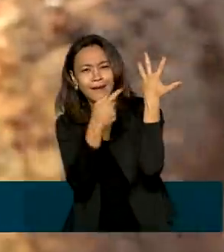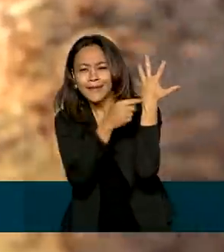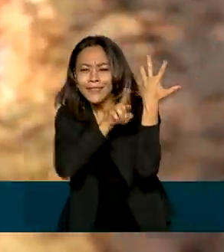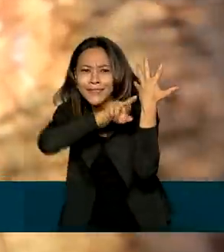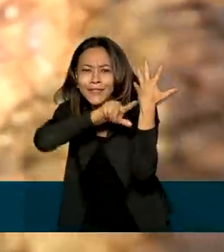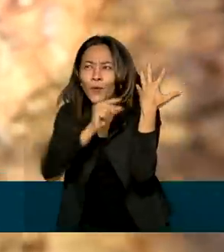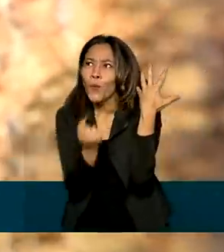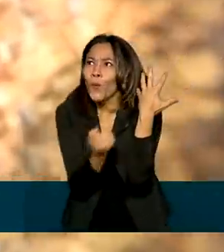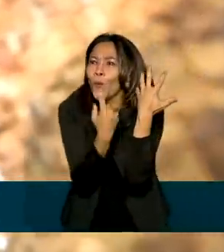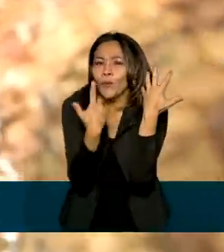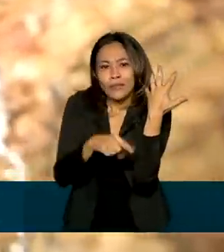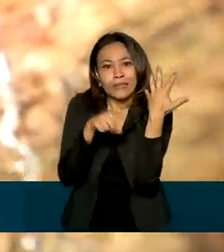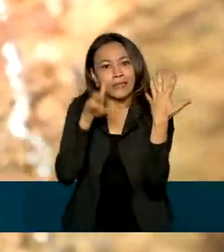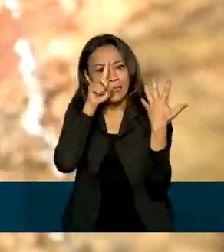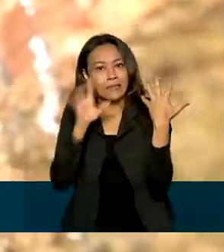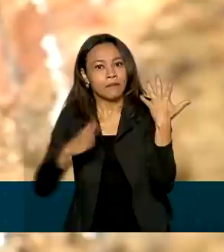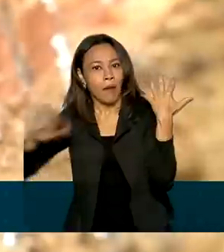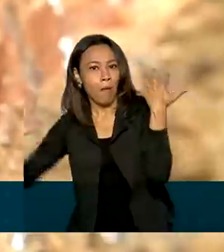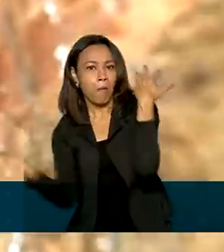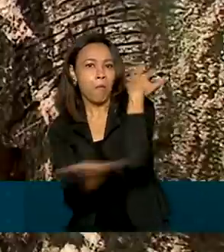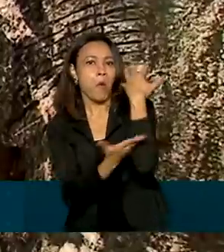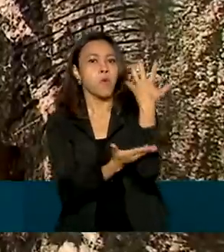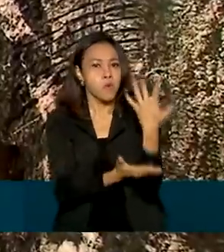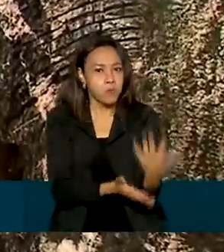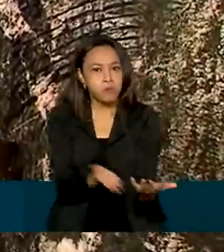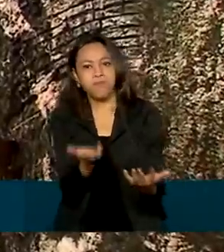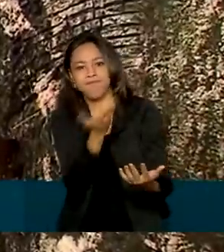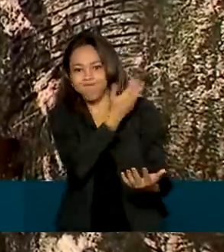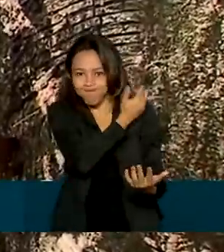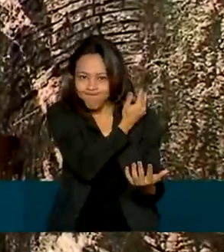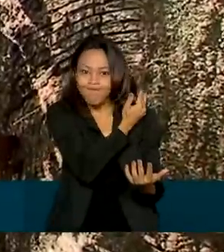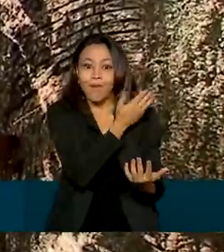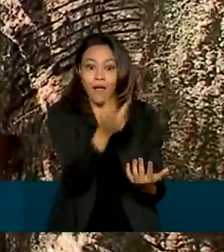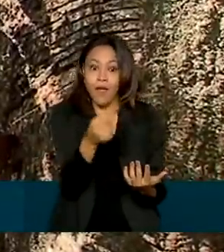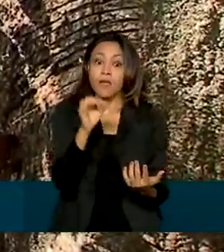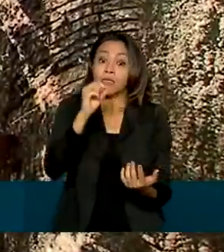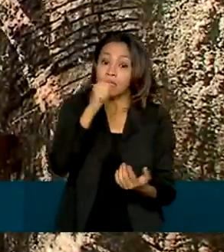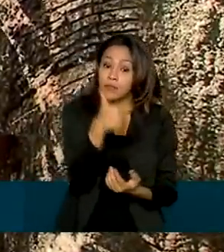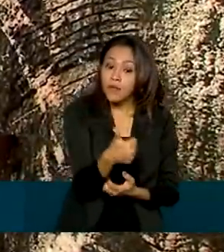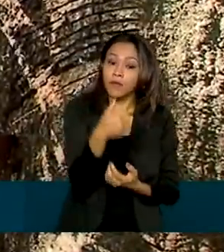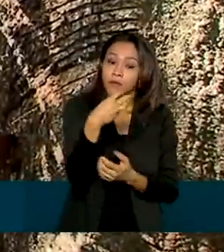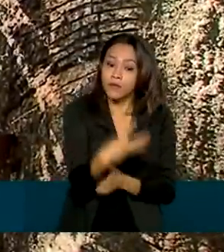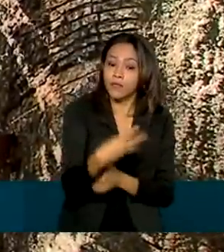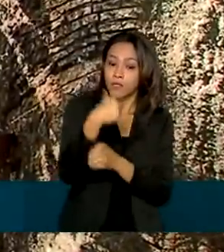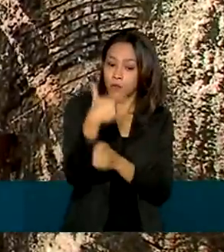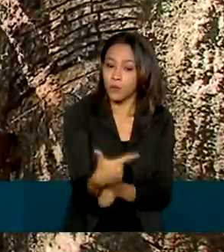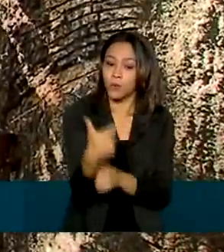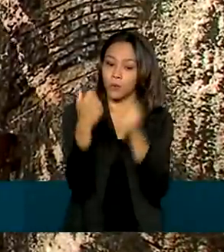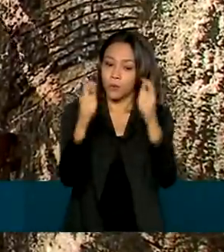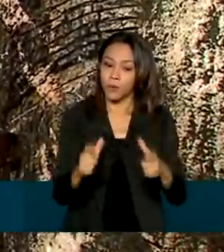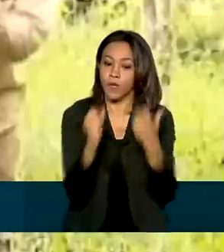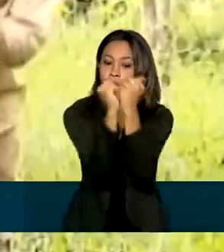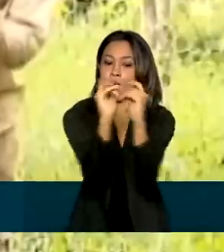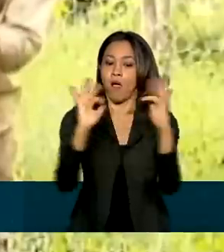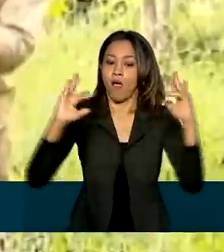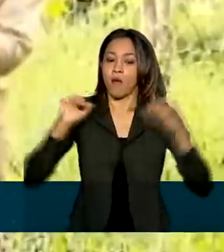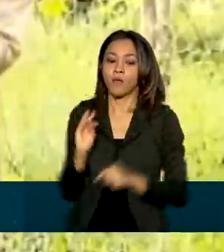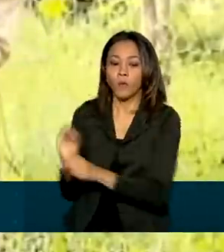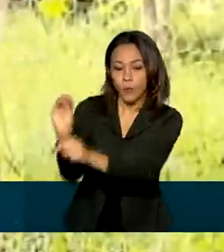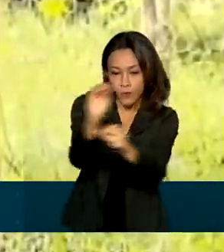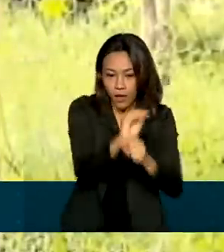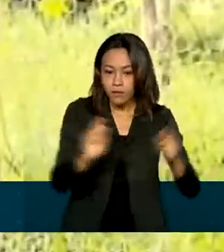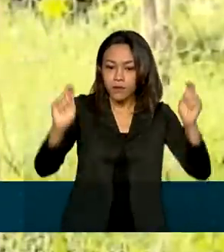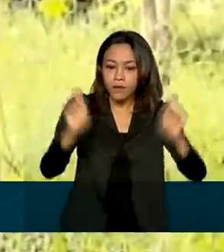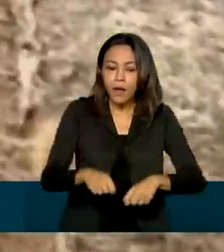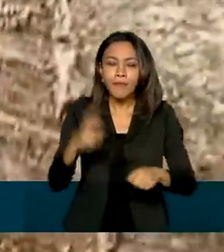seringueiras que são ameaçadas pelo desmatamento. É uma das 132 unidades de conservação que podem